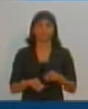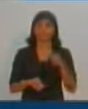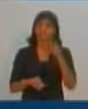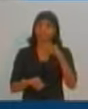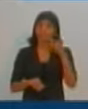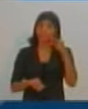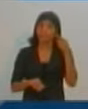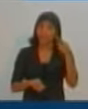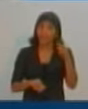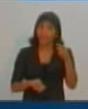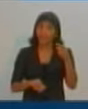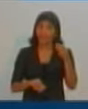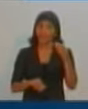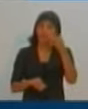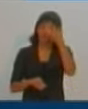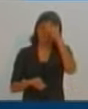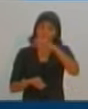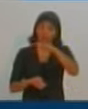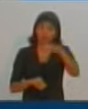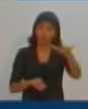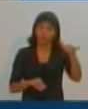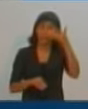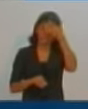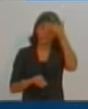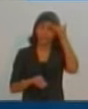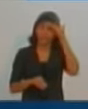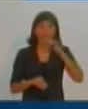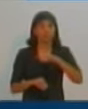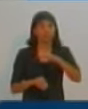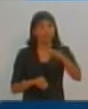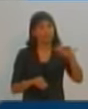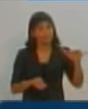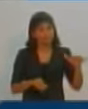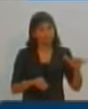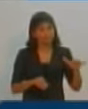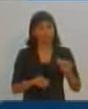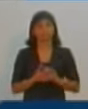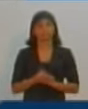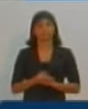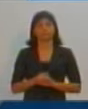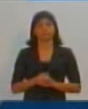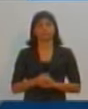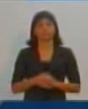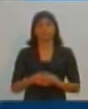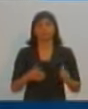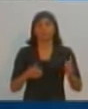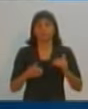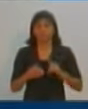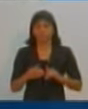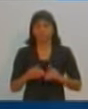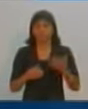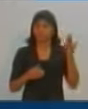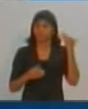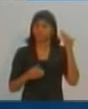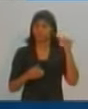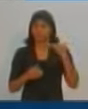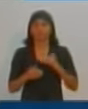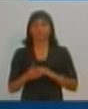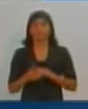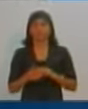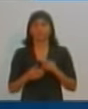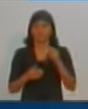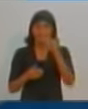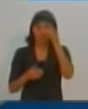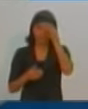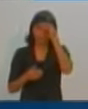seis meses, oito meses, aliás, para dizer isso. Não disse. O carnaval, tanto o carnaval como a cultura de prudente, um modo geral,